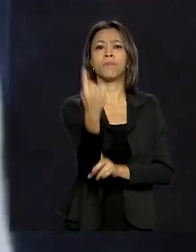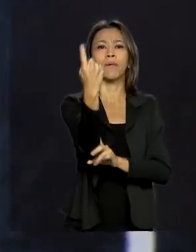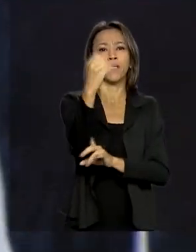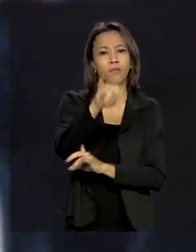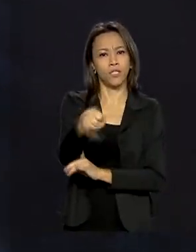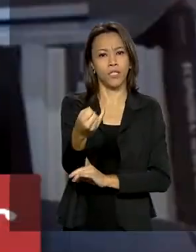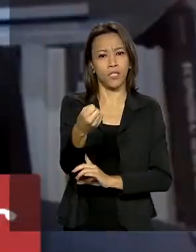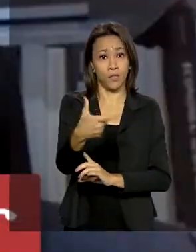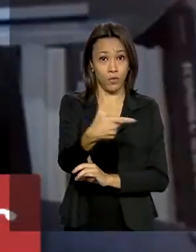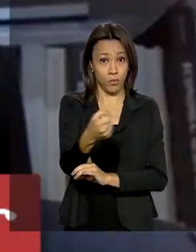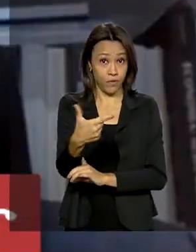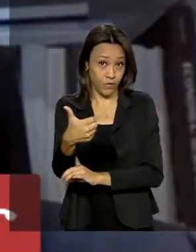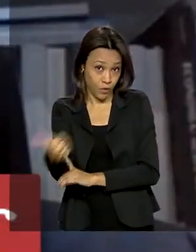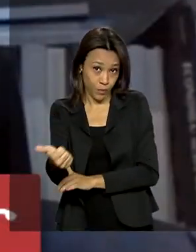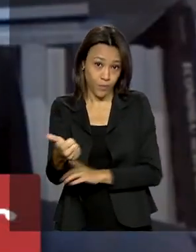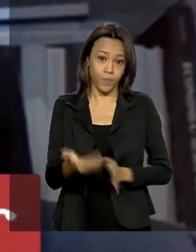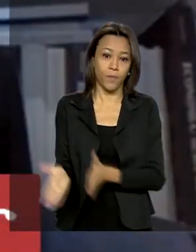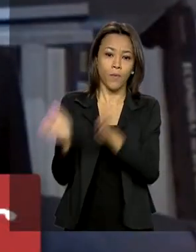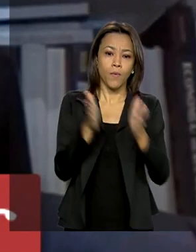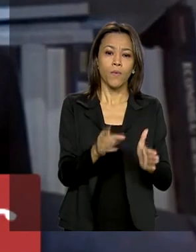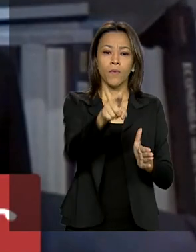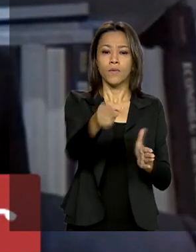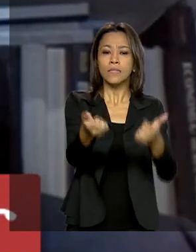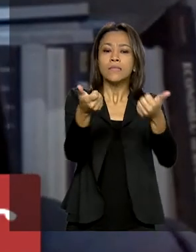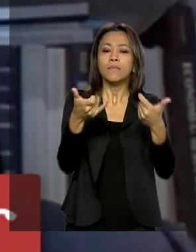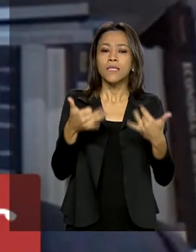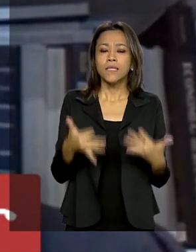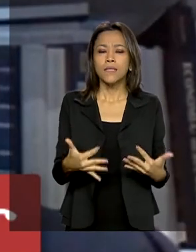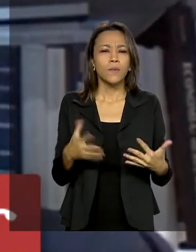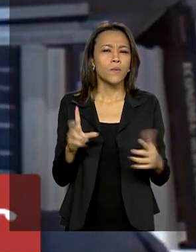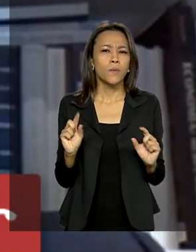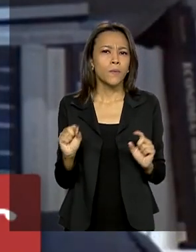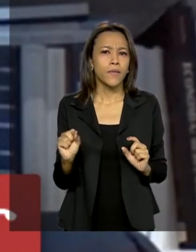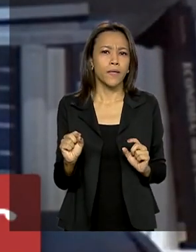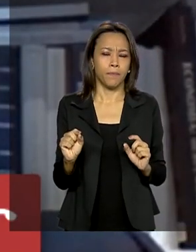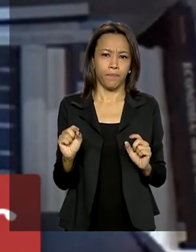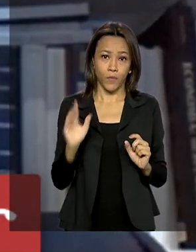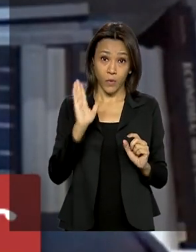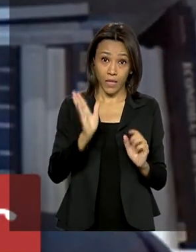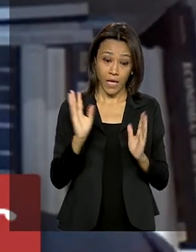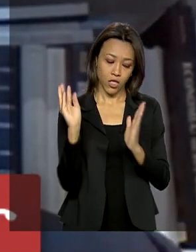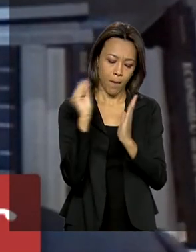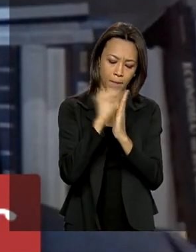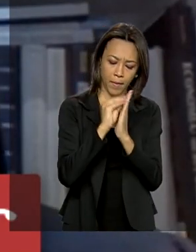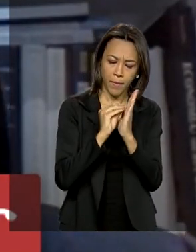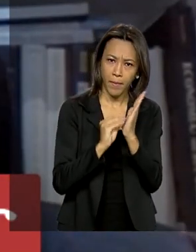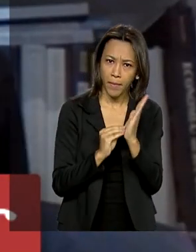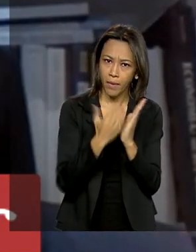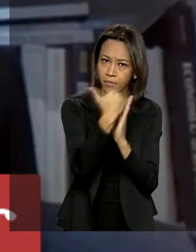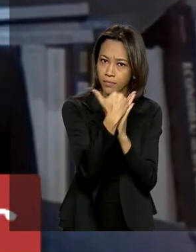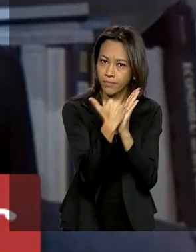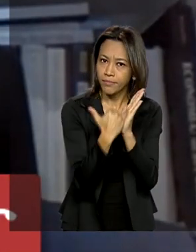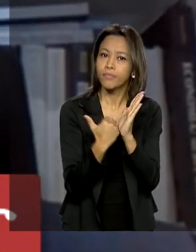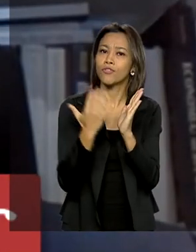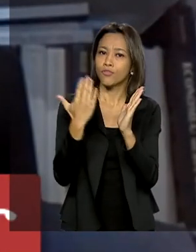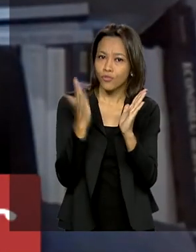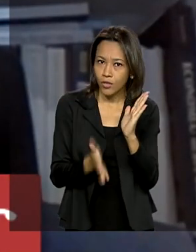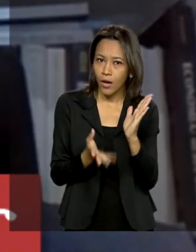de 2021. O que está no Peloa 2021 é exatamente